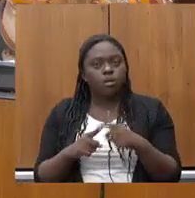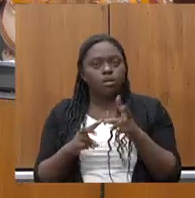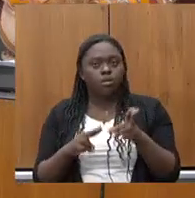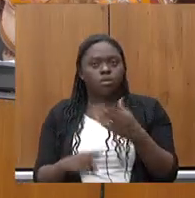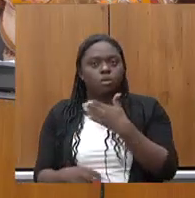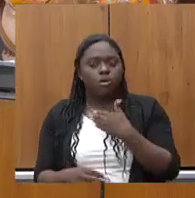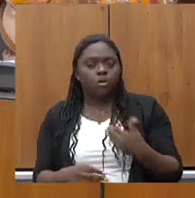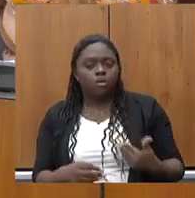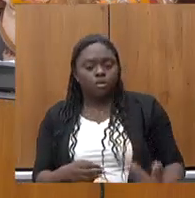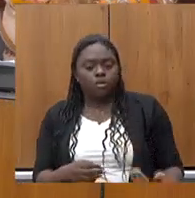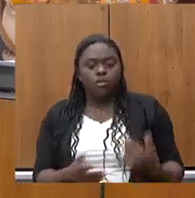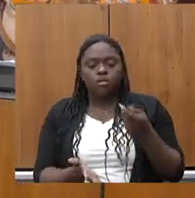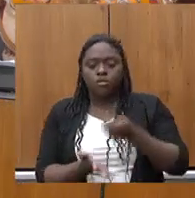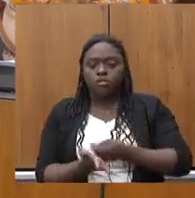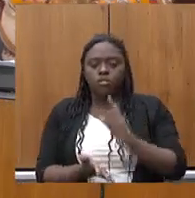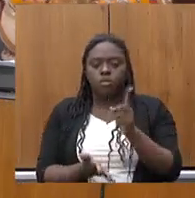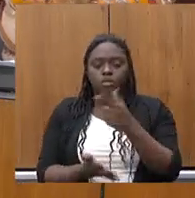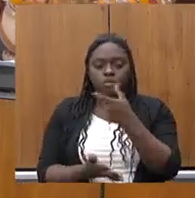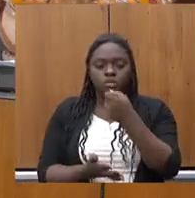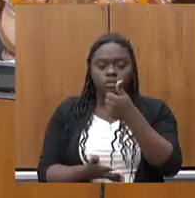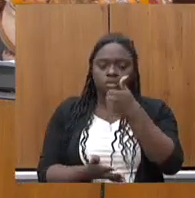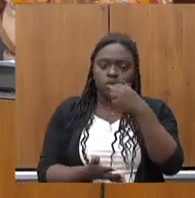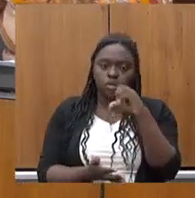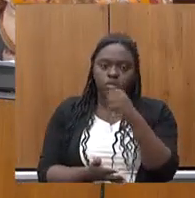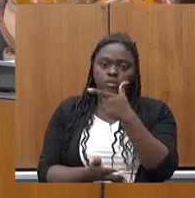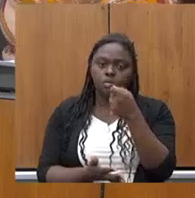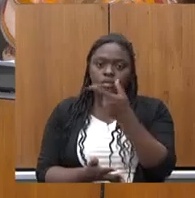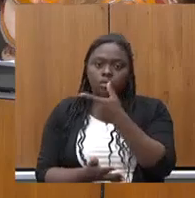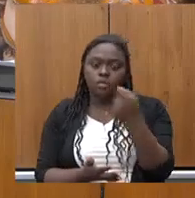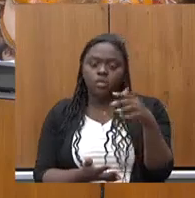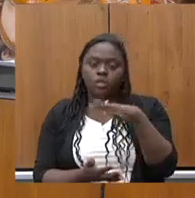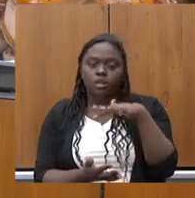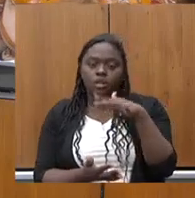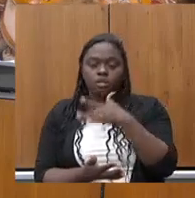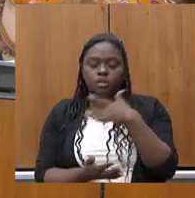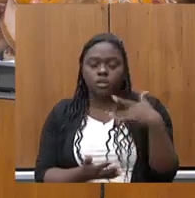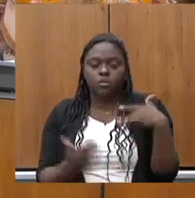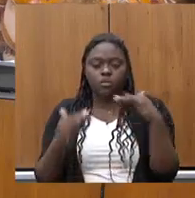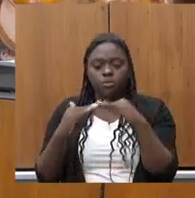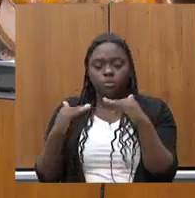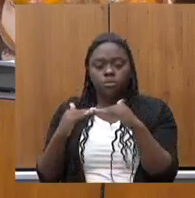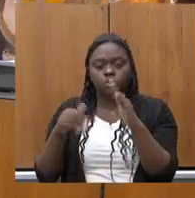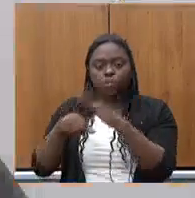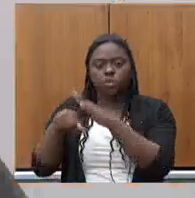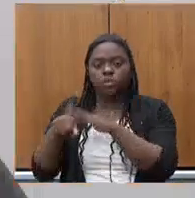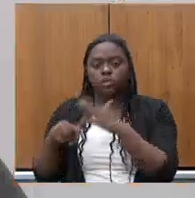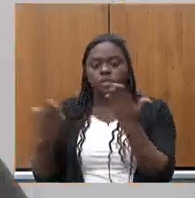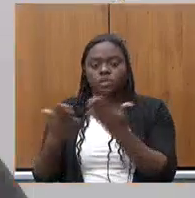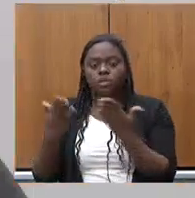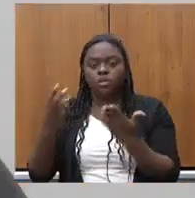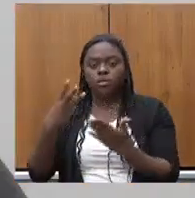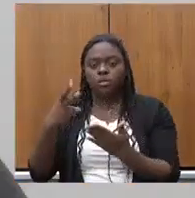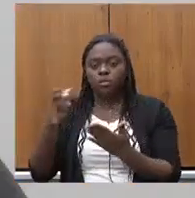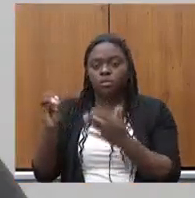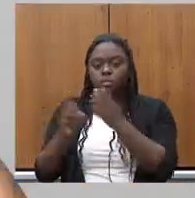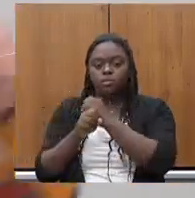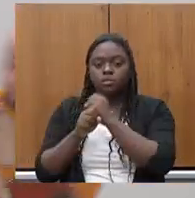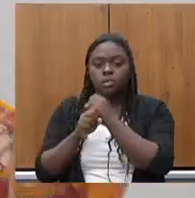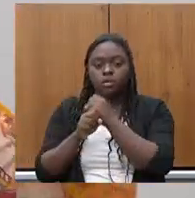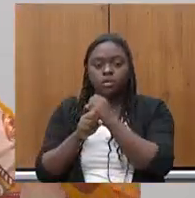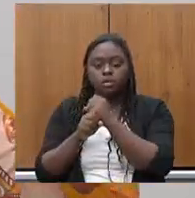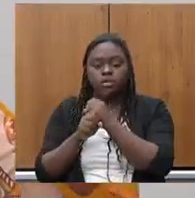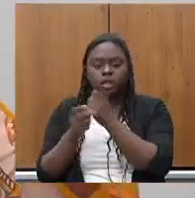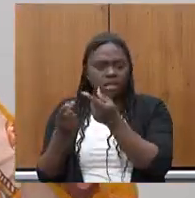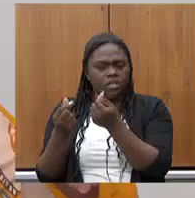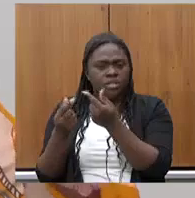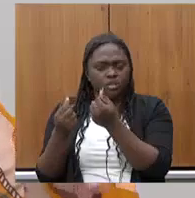governo não investiu em 2019 em 2020 na área da saúde o acordo que ele fez agora para 30 anos aquele